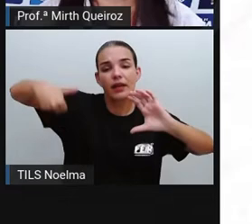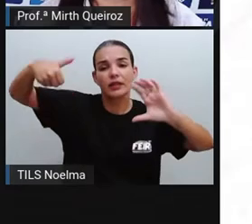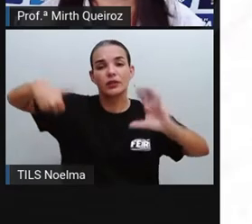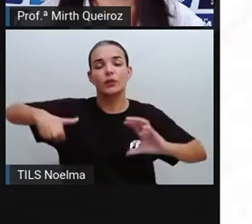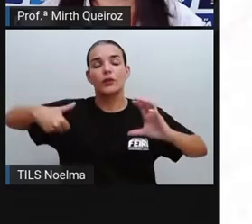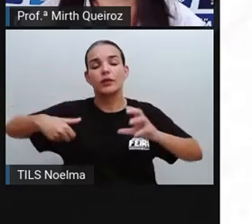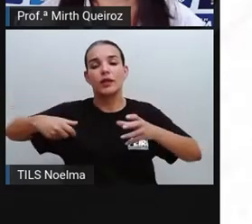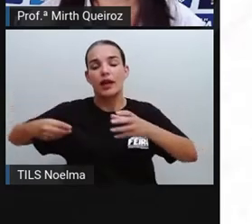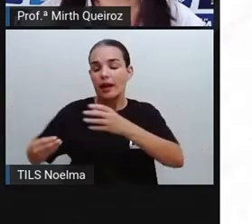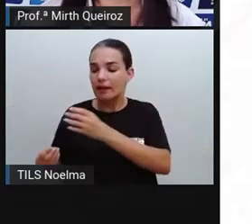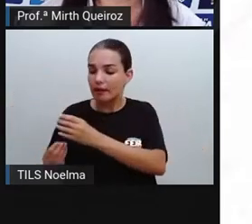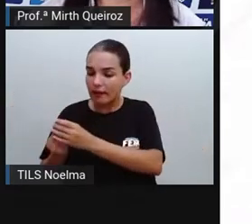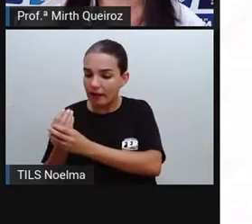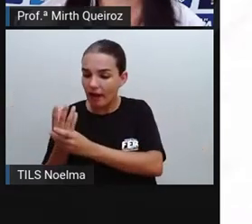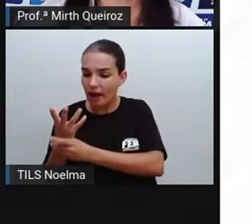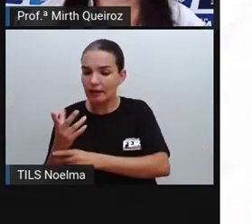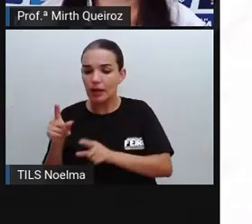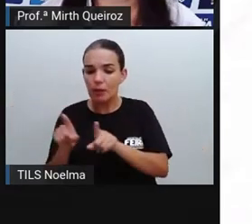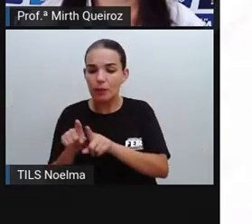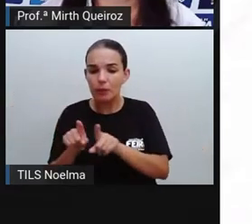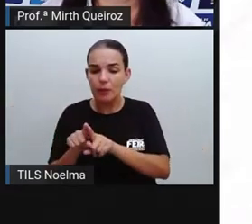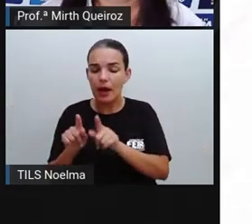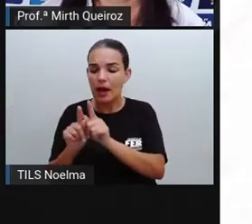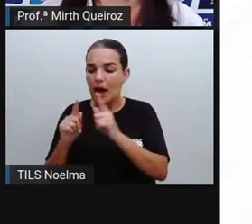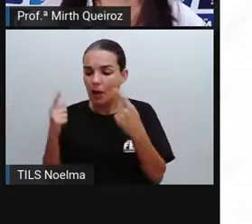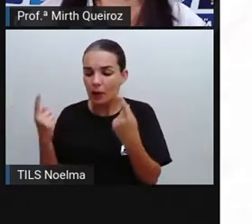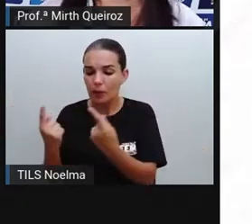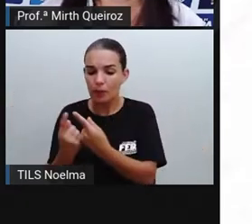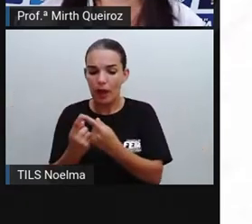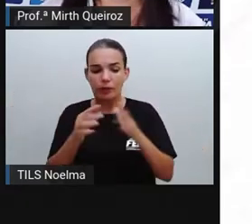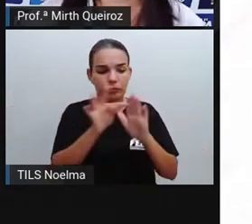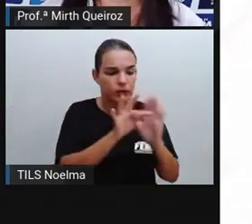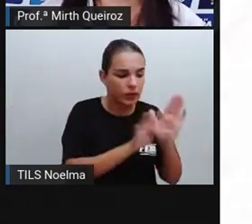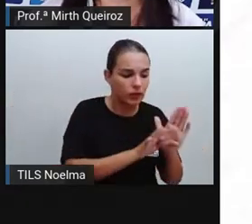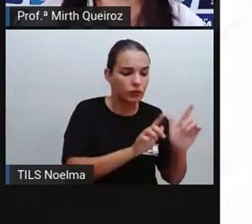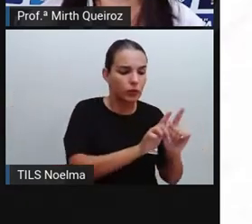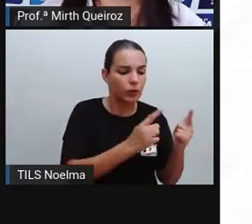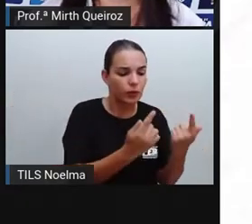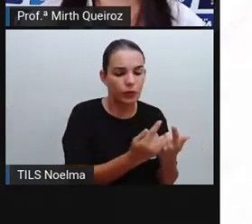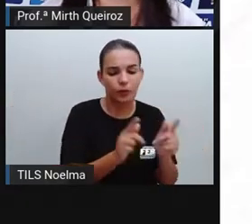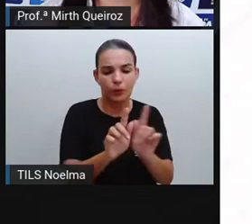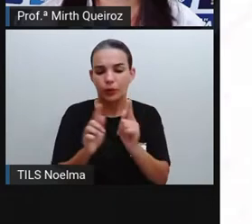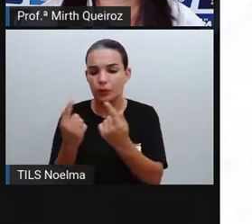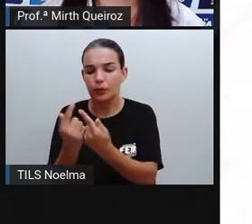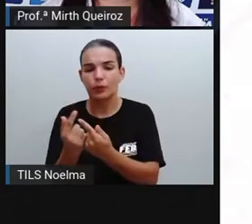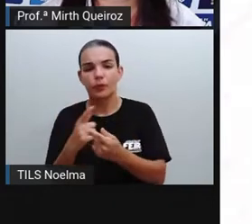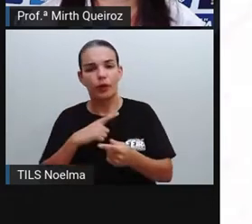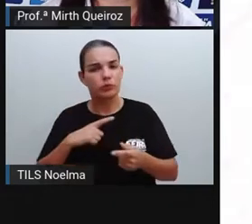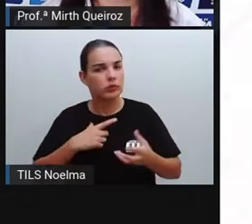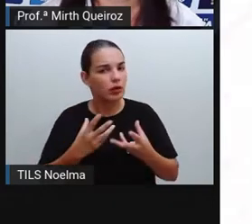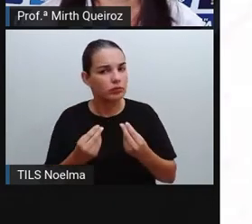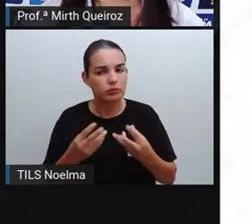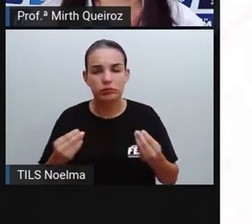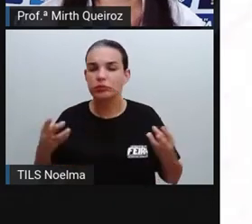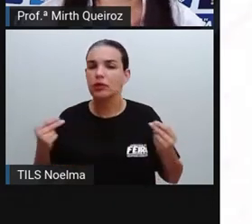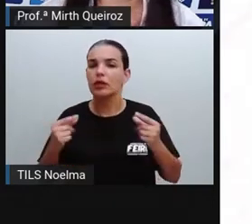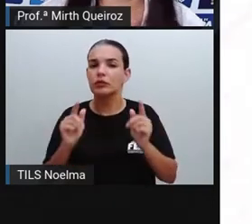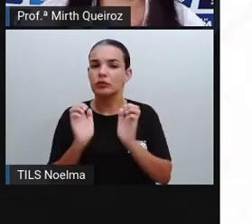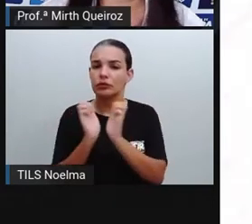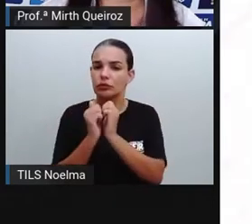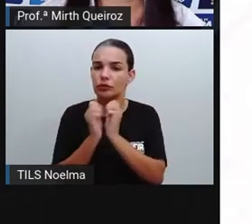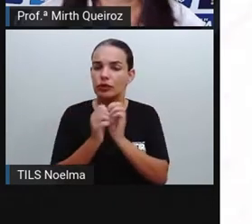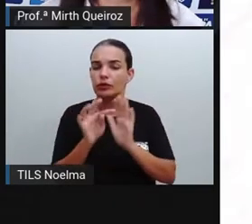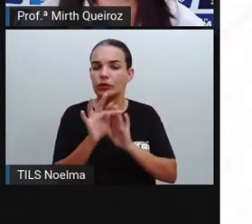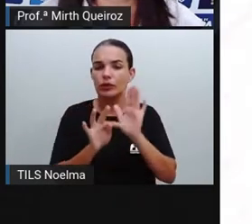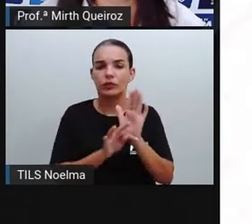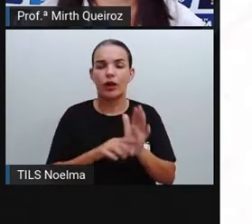agrupar os textos de acordo com suas características. E existindo aí vários tipos de gêneros textuais que vão desde